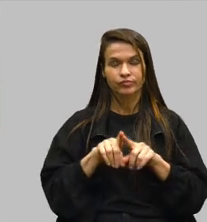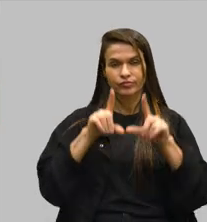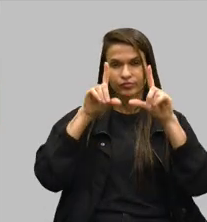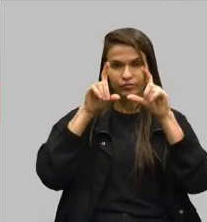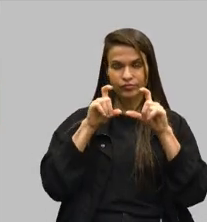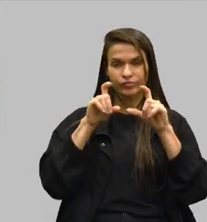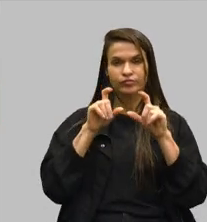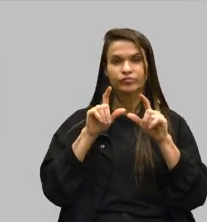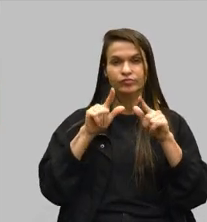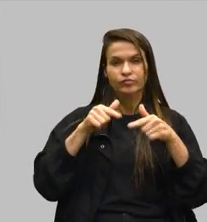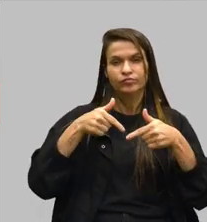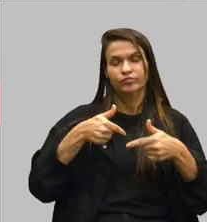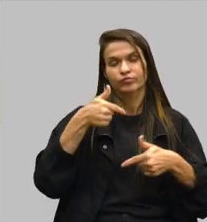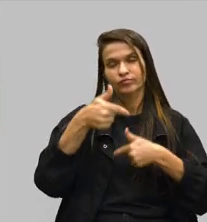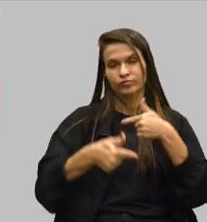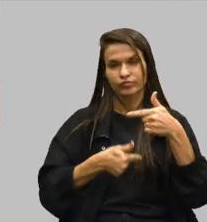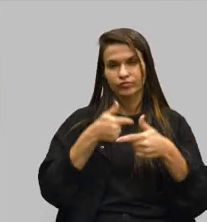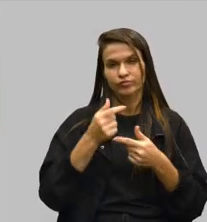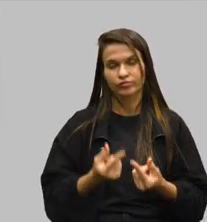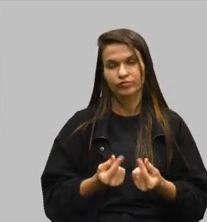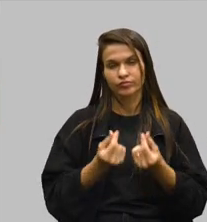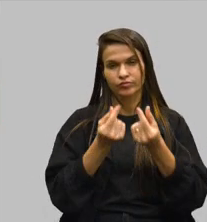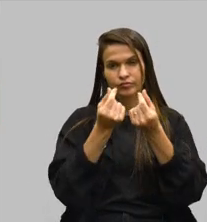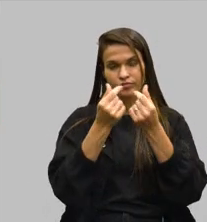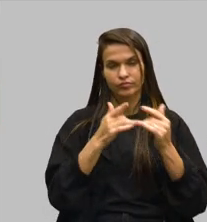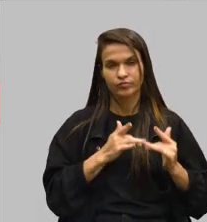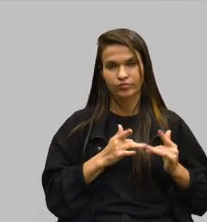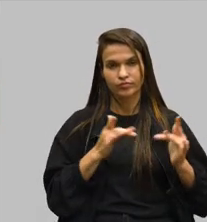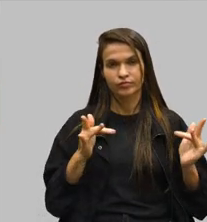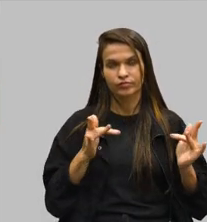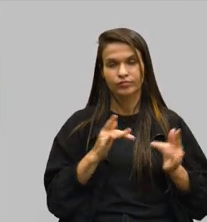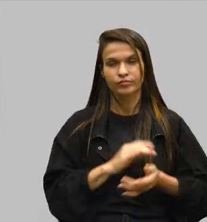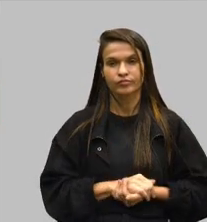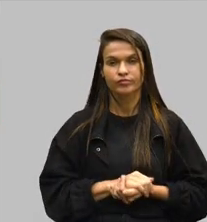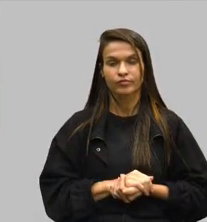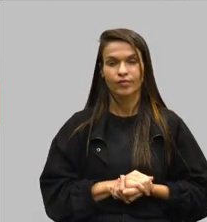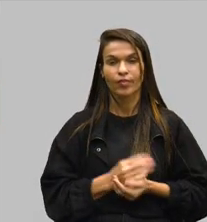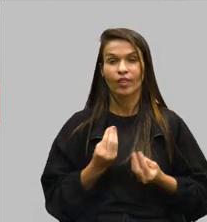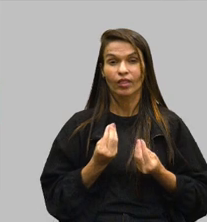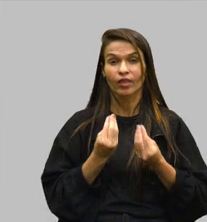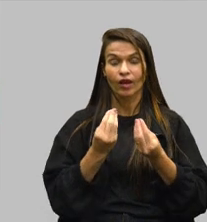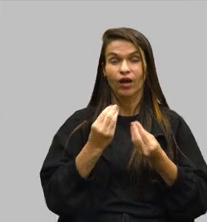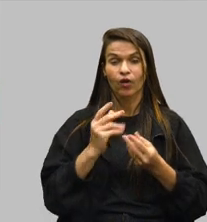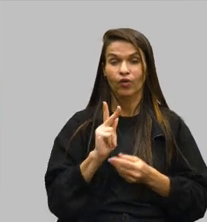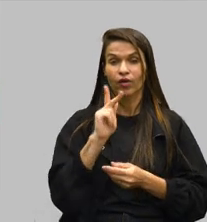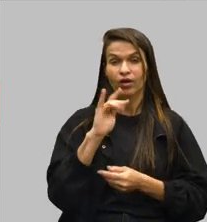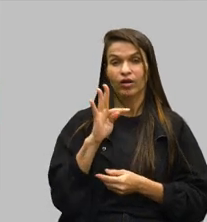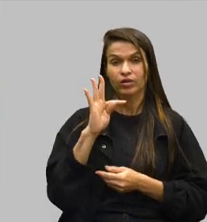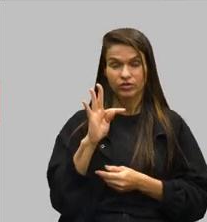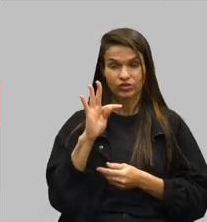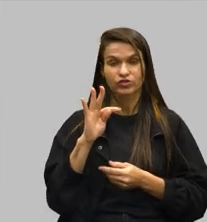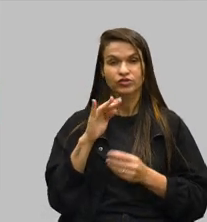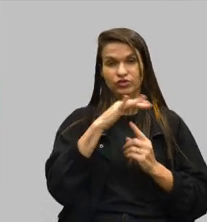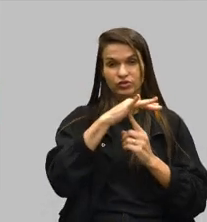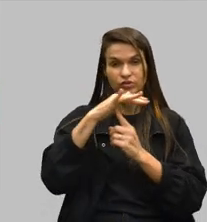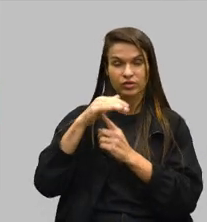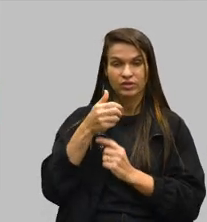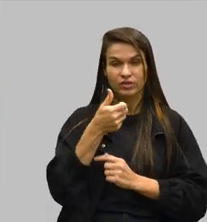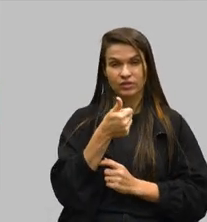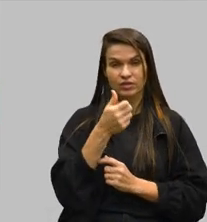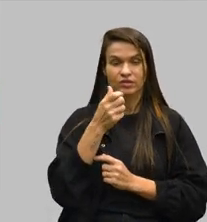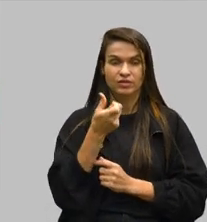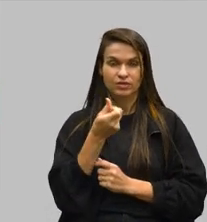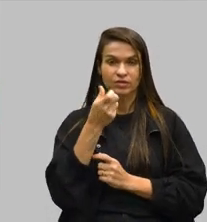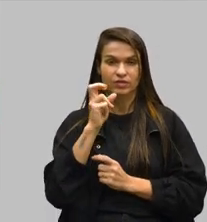execução do trabalho da Economia Solidária. A doação de kits-feiras, 175 barracas distribuídas em